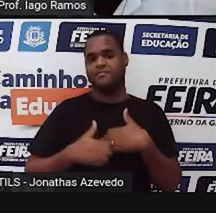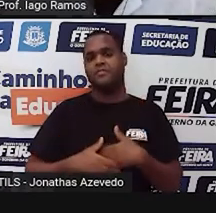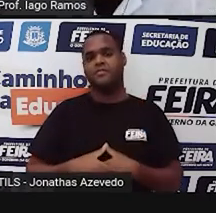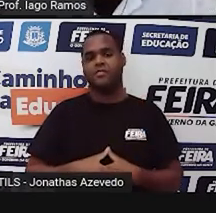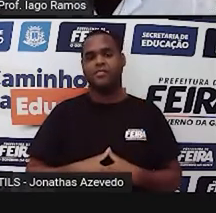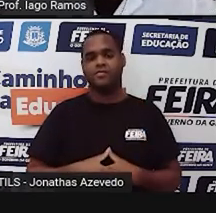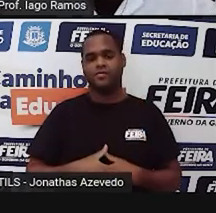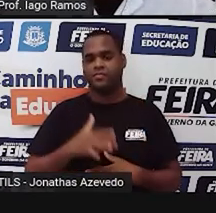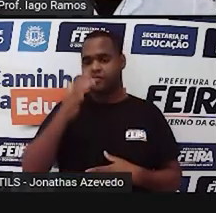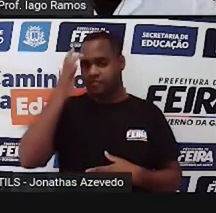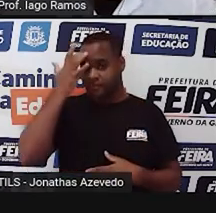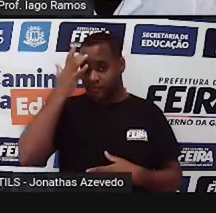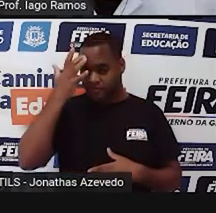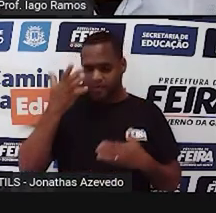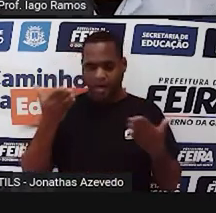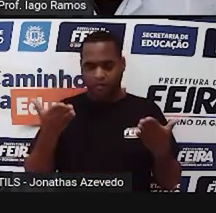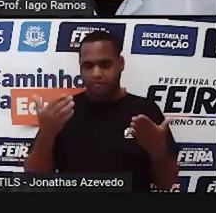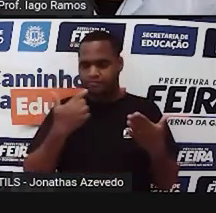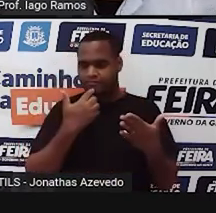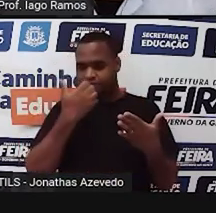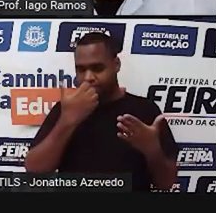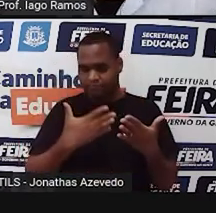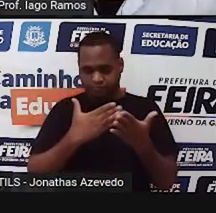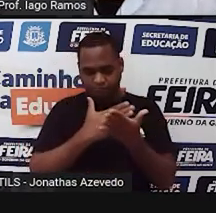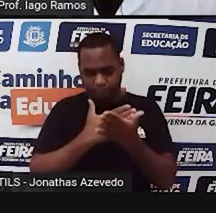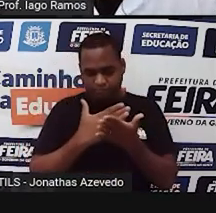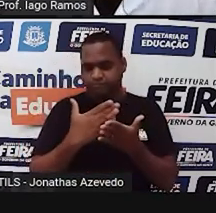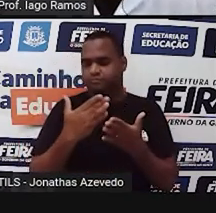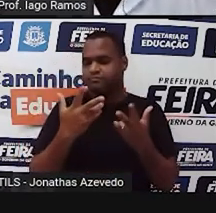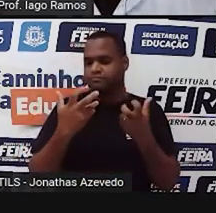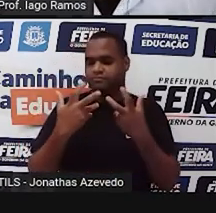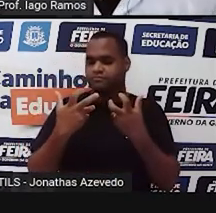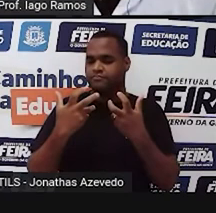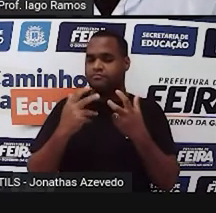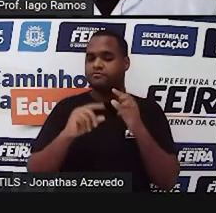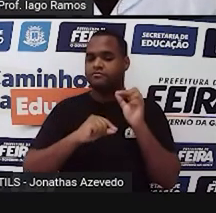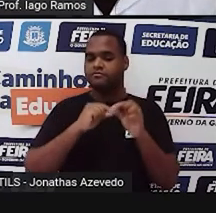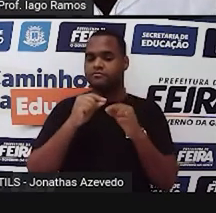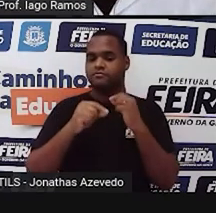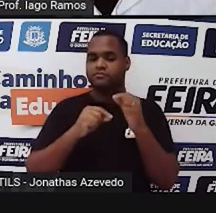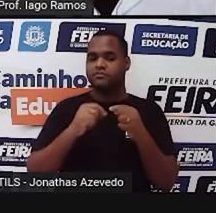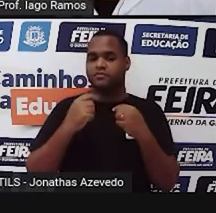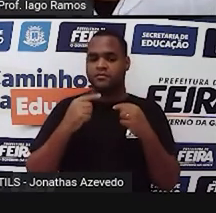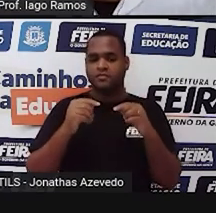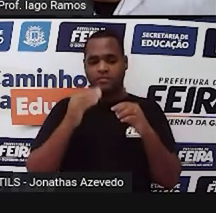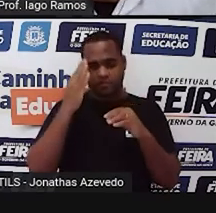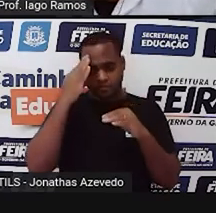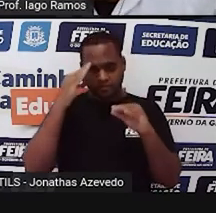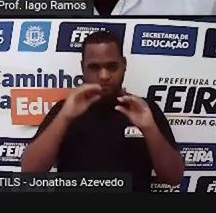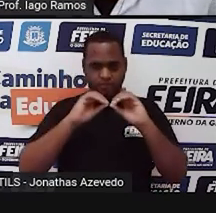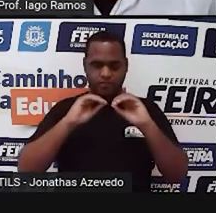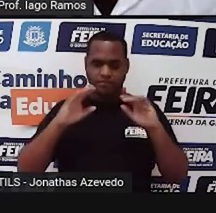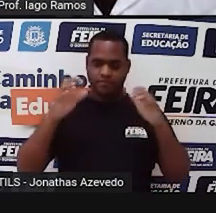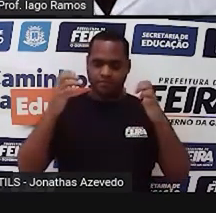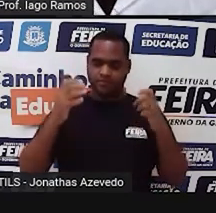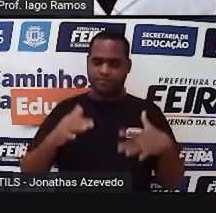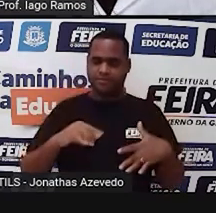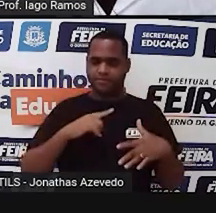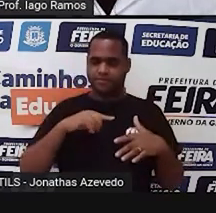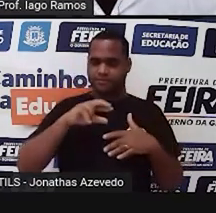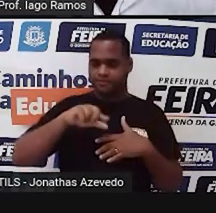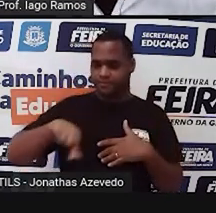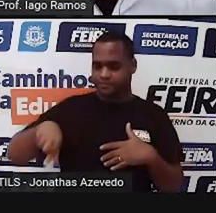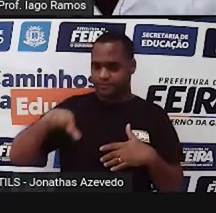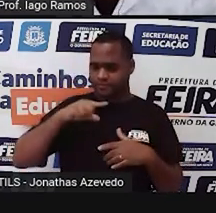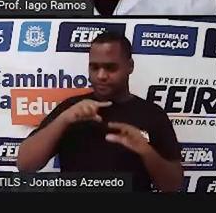Eu acho que agora você começou a perceber como é que funciona. Agora, né, abriu os horizontes.